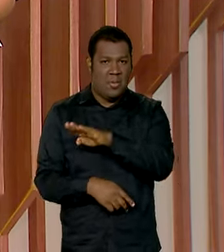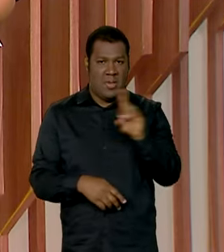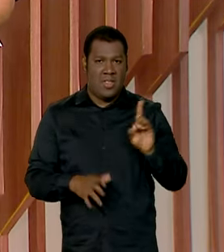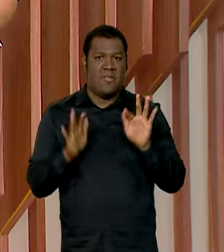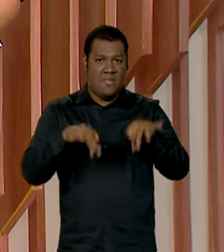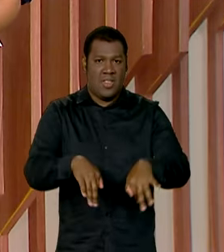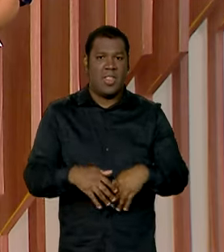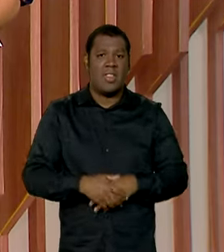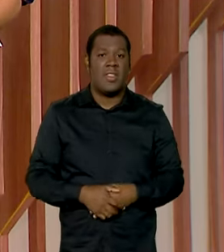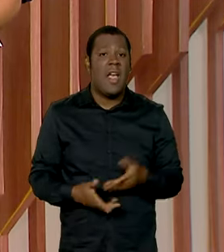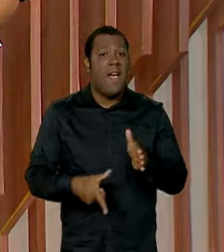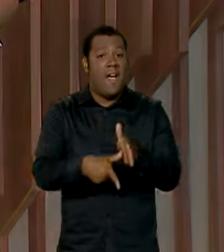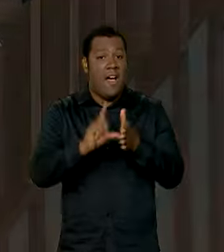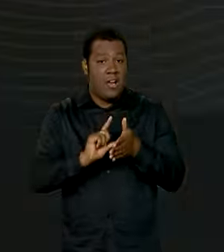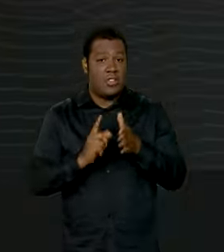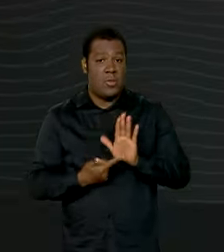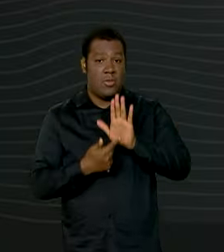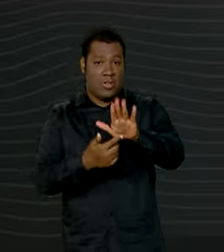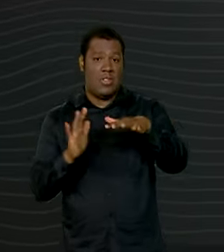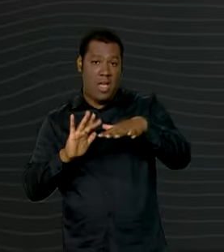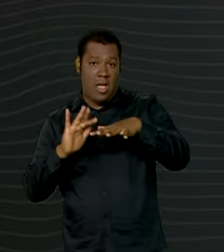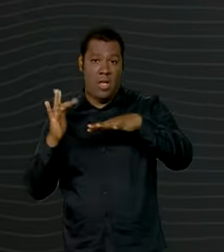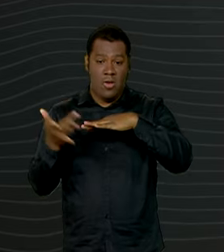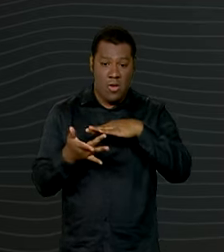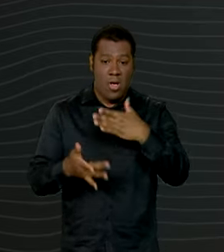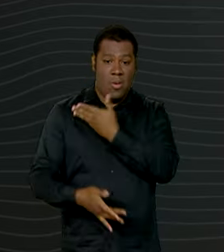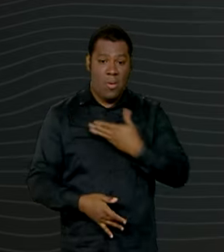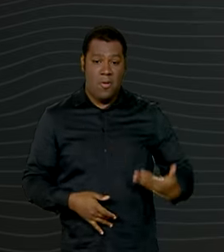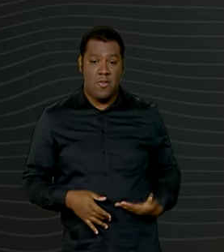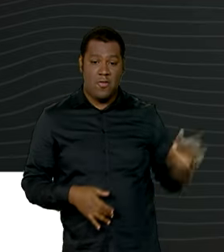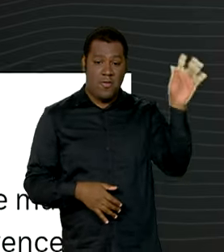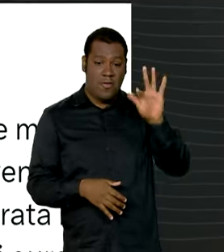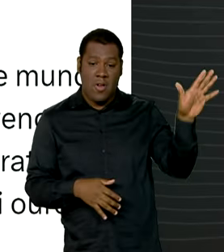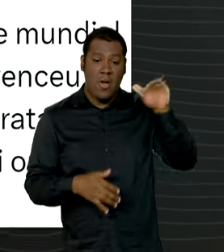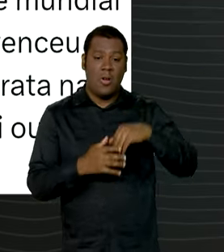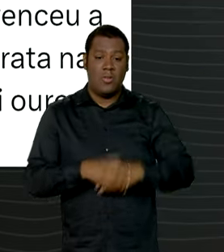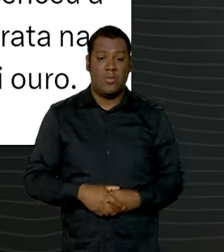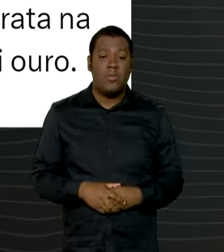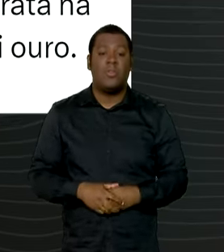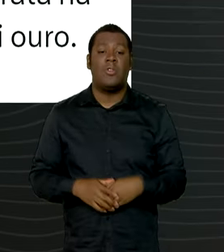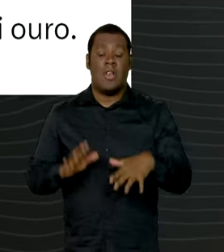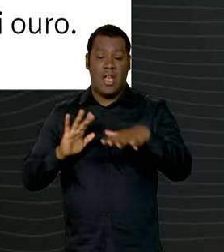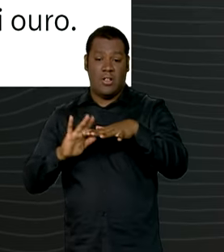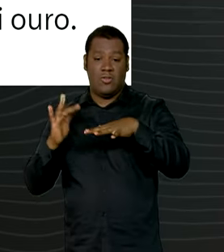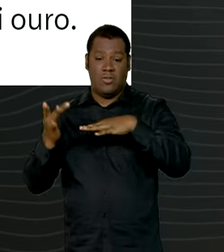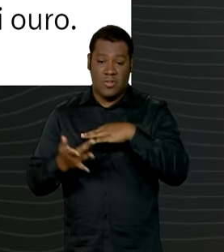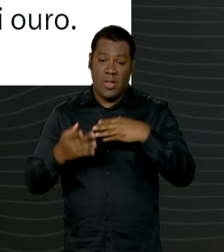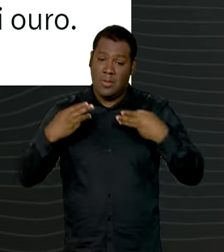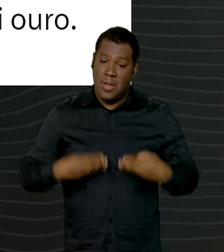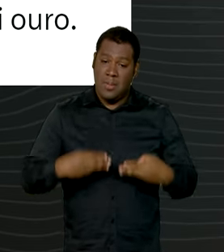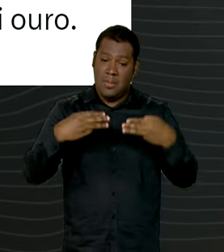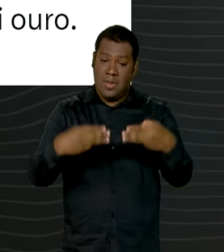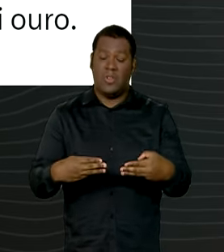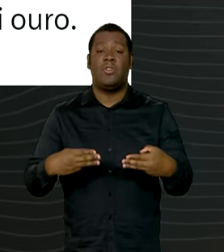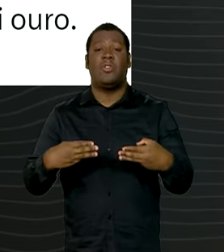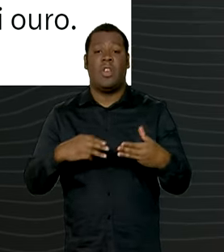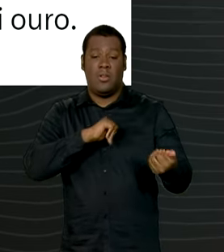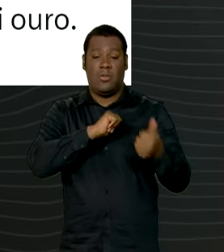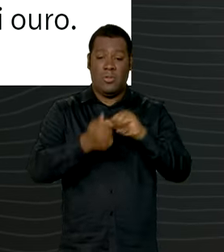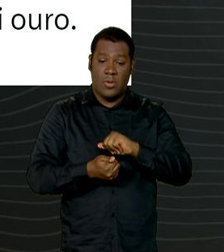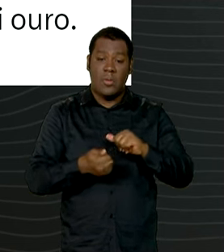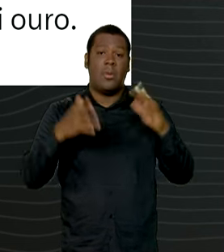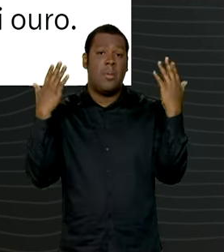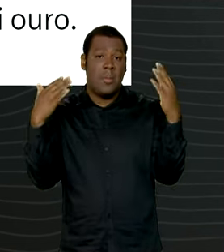fazer um giro pelas redes sociais do governo federal. A conta do Ministério do Esporte, na rede social EX, parabenizou as